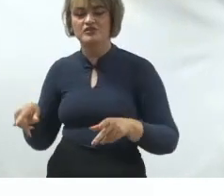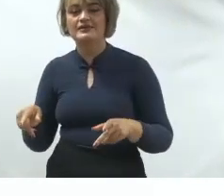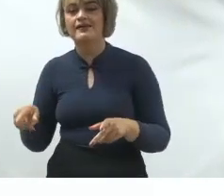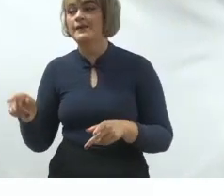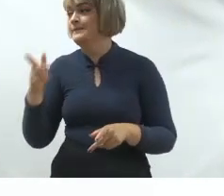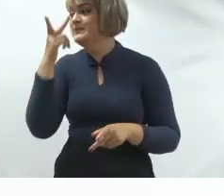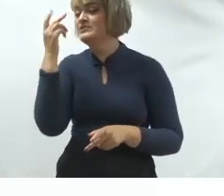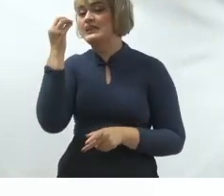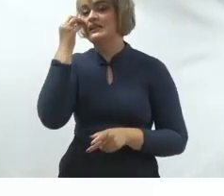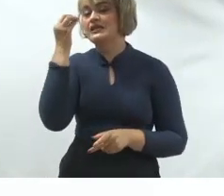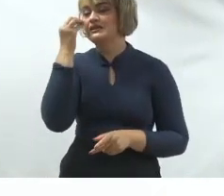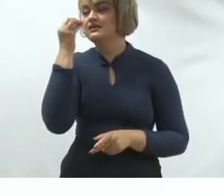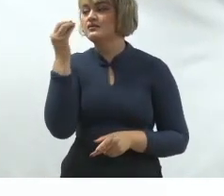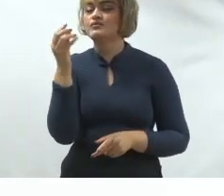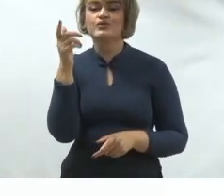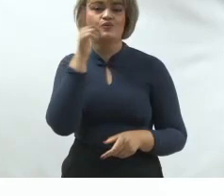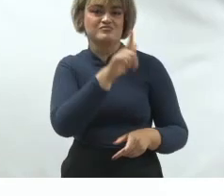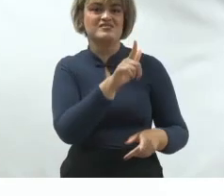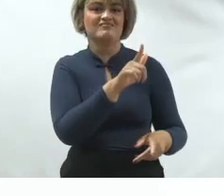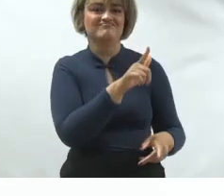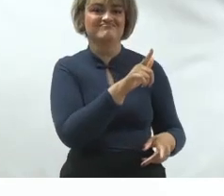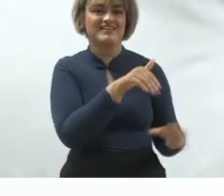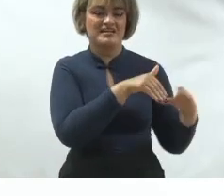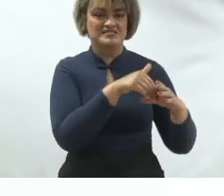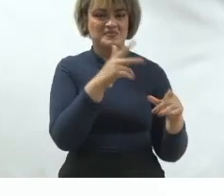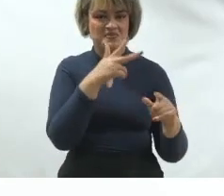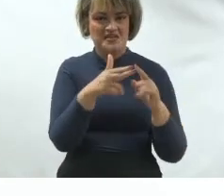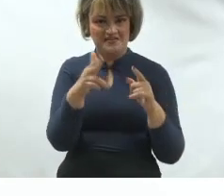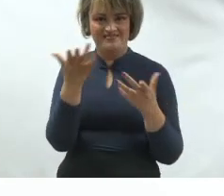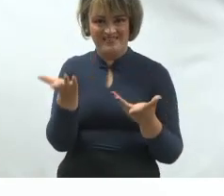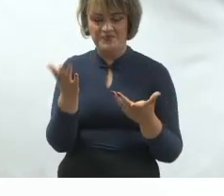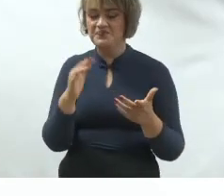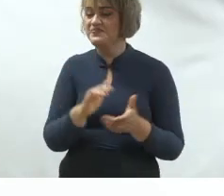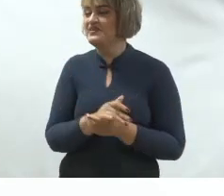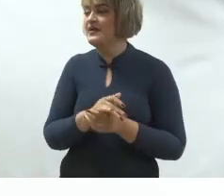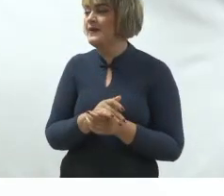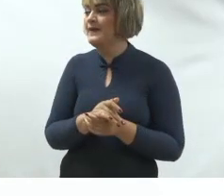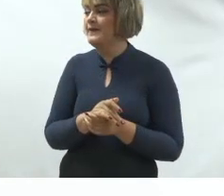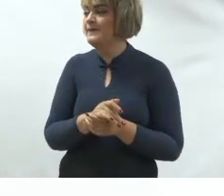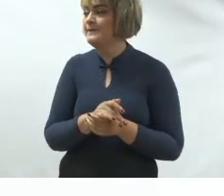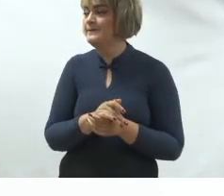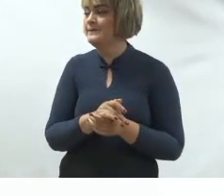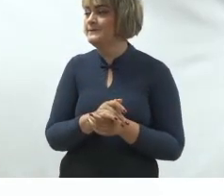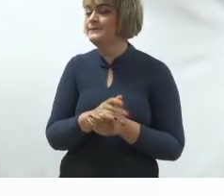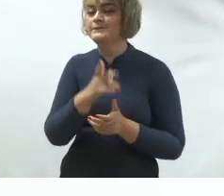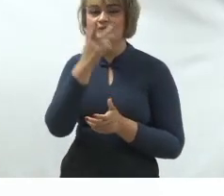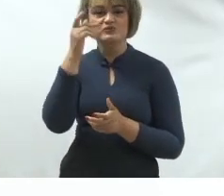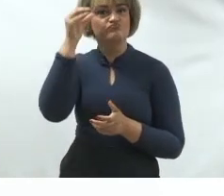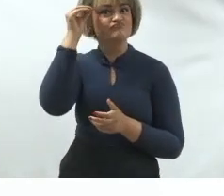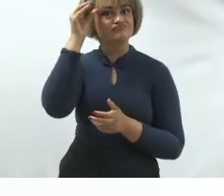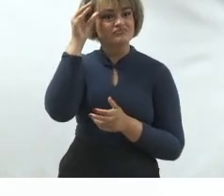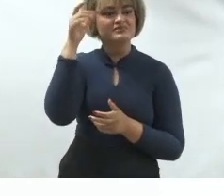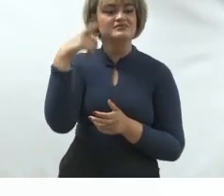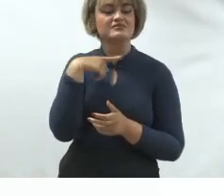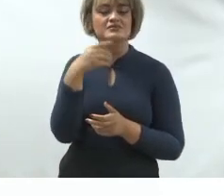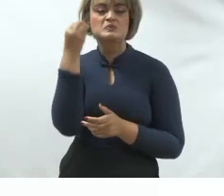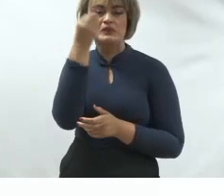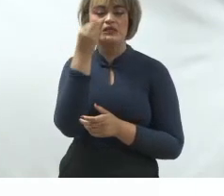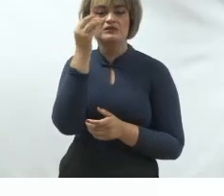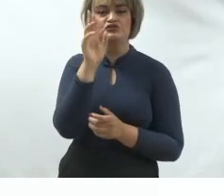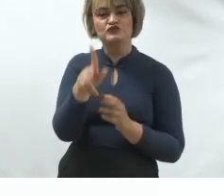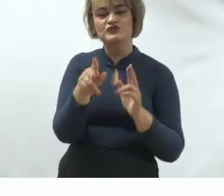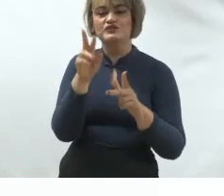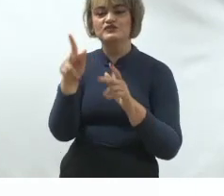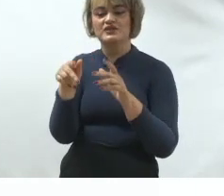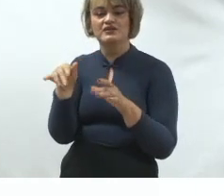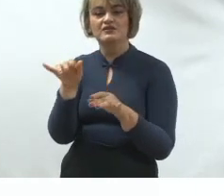tentando ganhar a sua corrida eleitoral. Então, como eu tenho pessoas com conhecimentos e experiências diferentes na